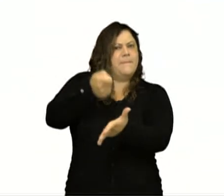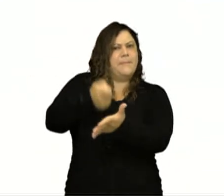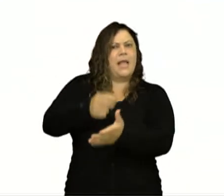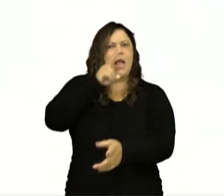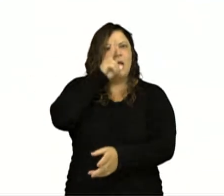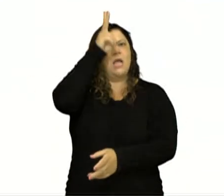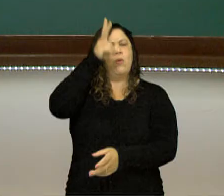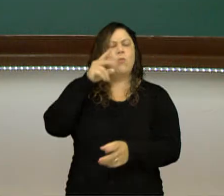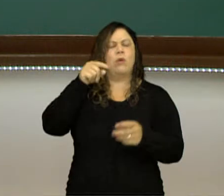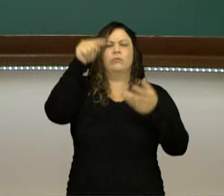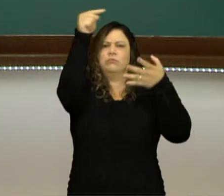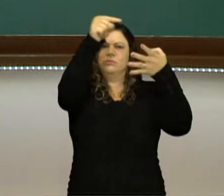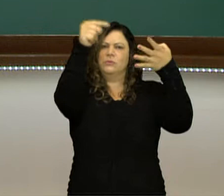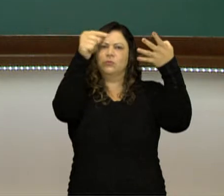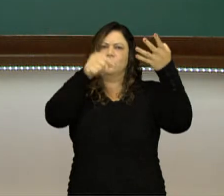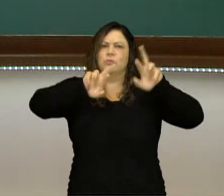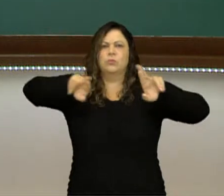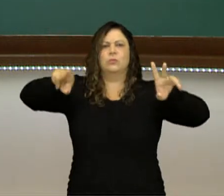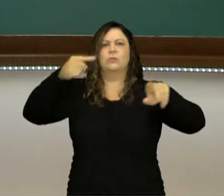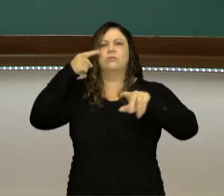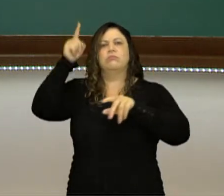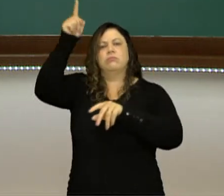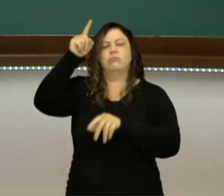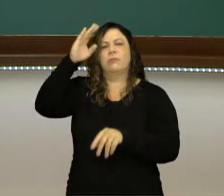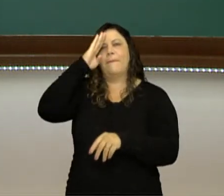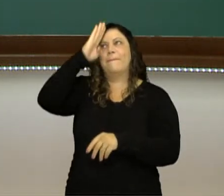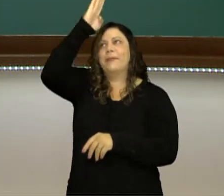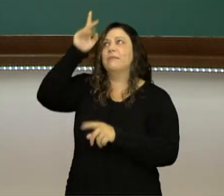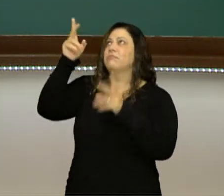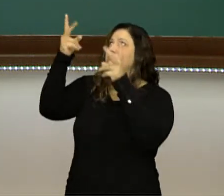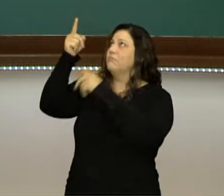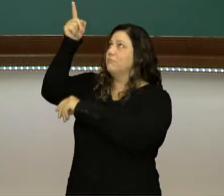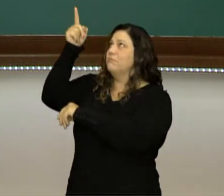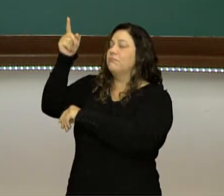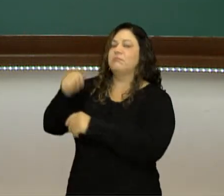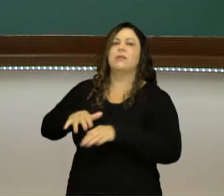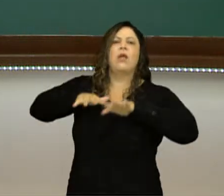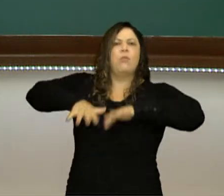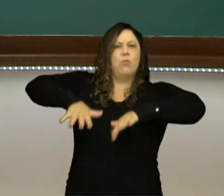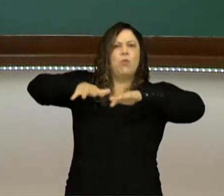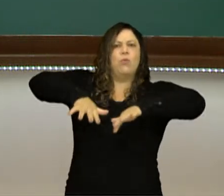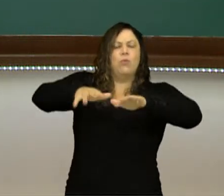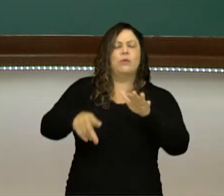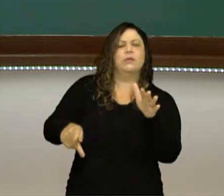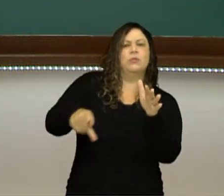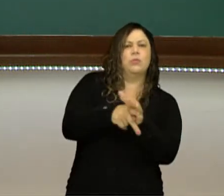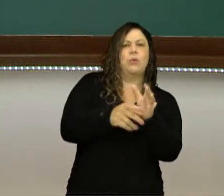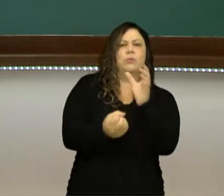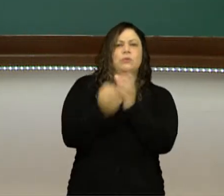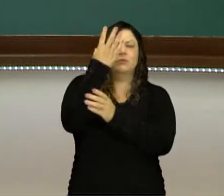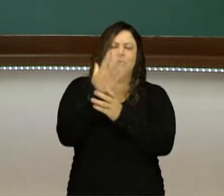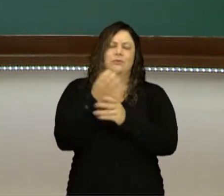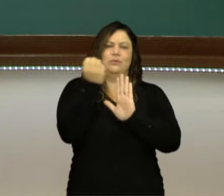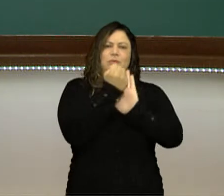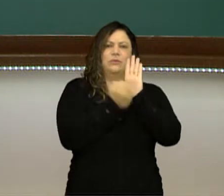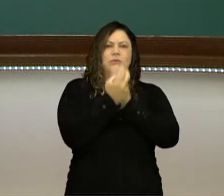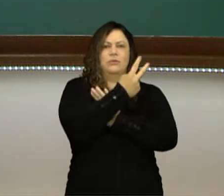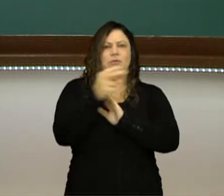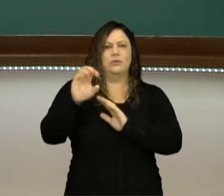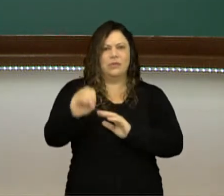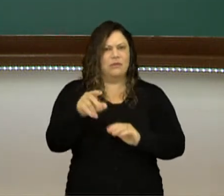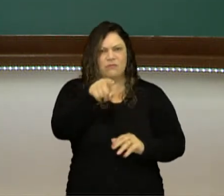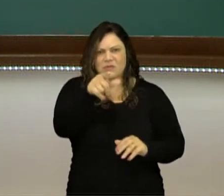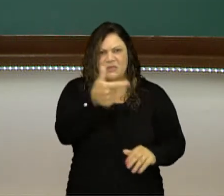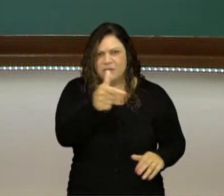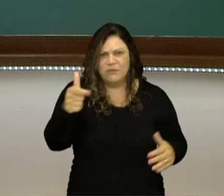alguns dos grandes ditadores totalitários. O totalitarismo é um movimento típico que surgiu no século XX. Você não